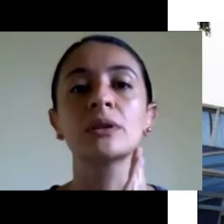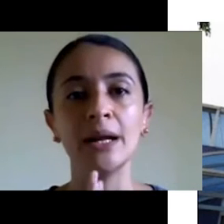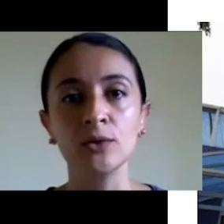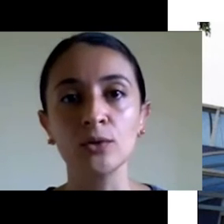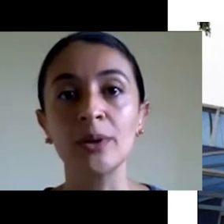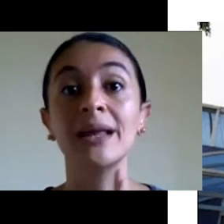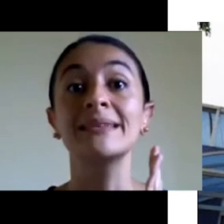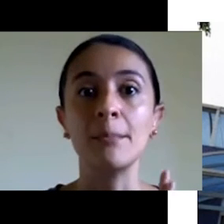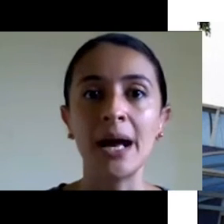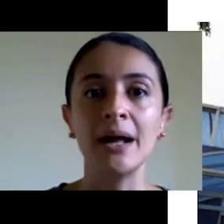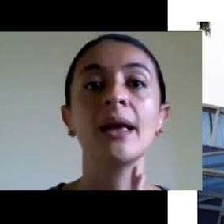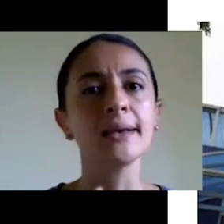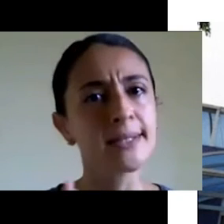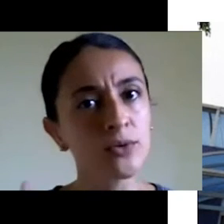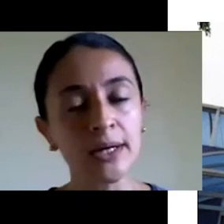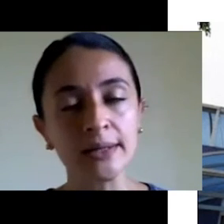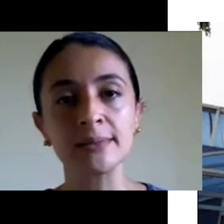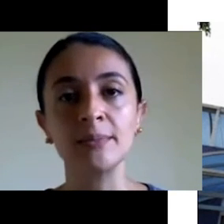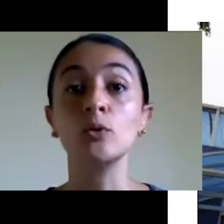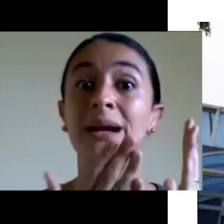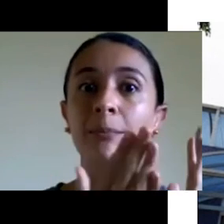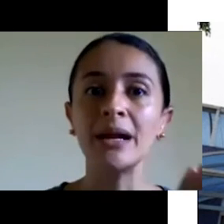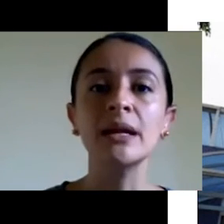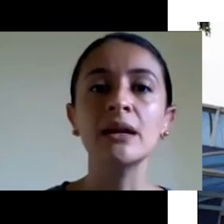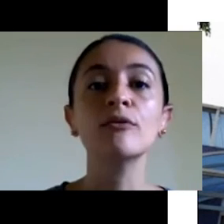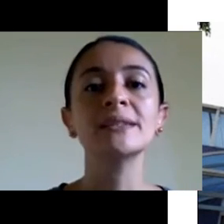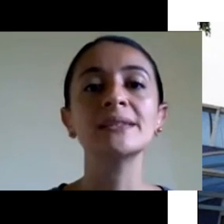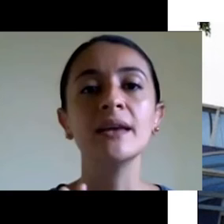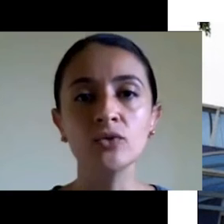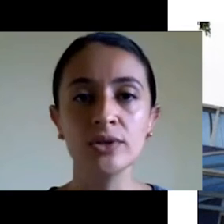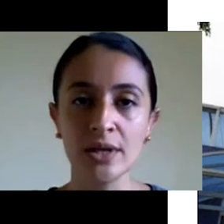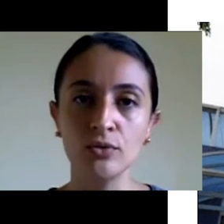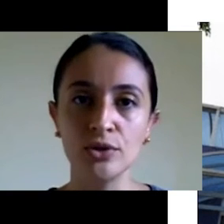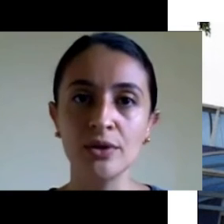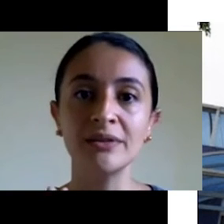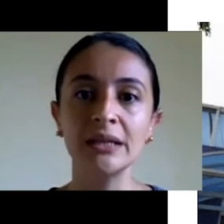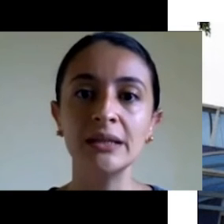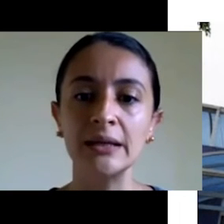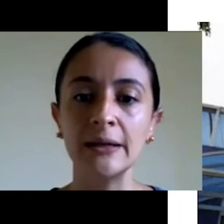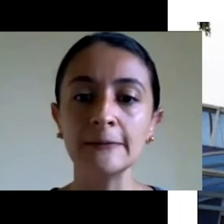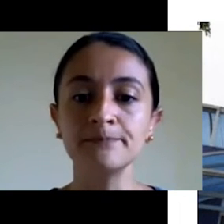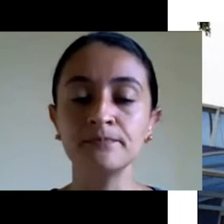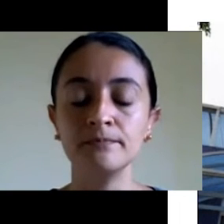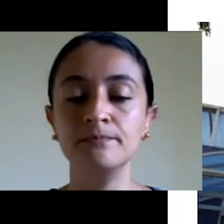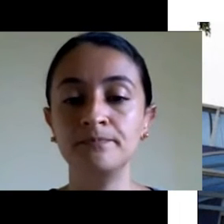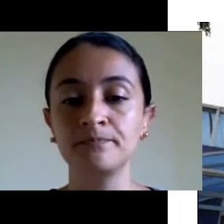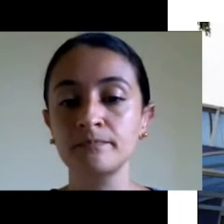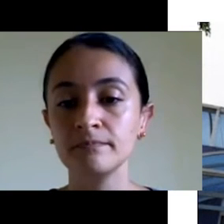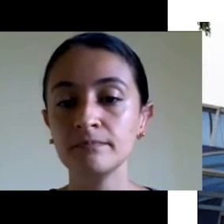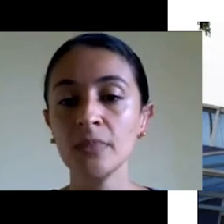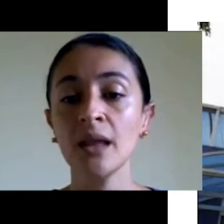saúde do trabalhador. Para que ele trabalhe em segurança. Para que o trabalho dele não ofereça risco de saúde à vida dele, né?